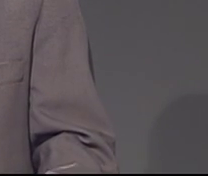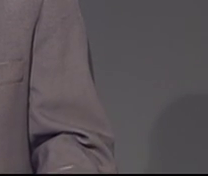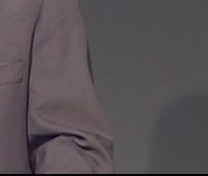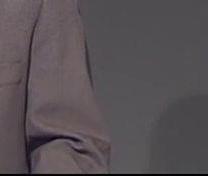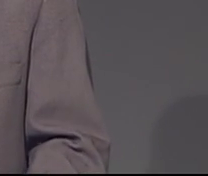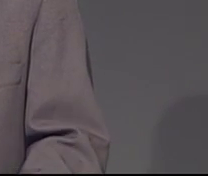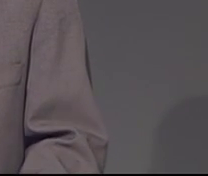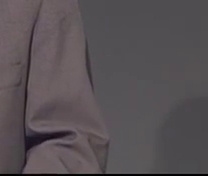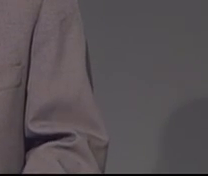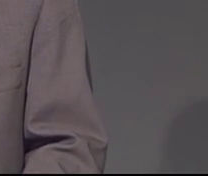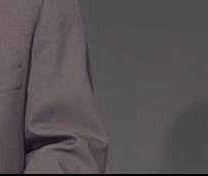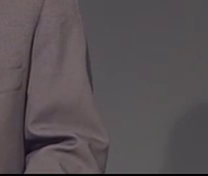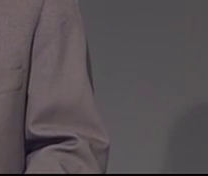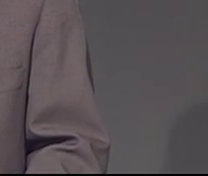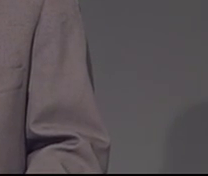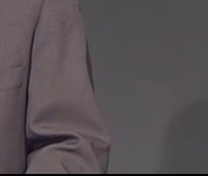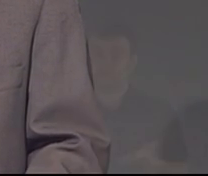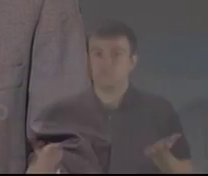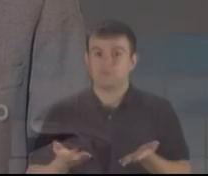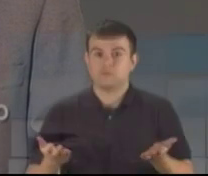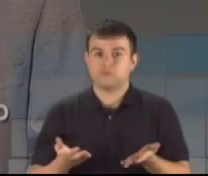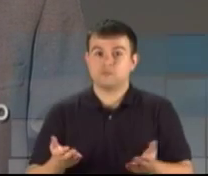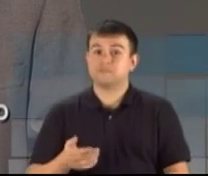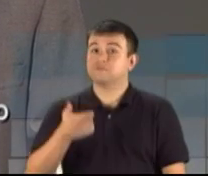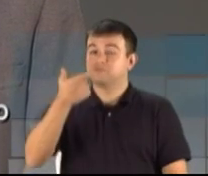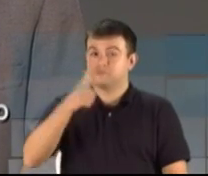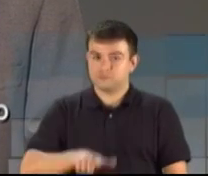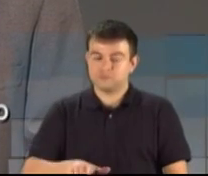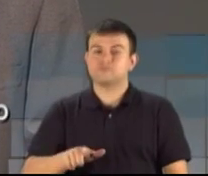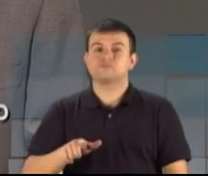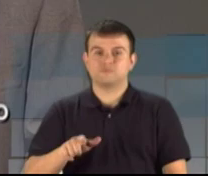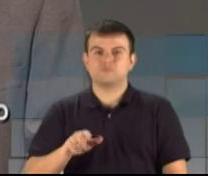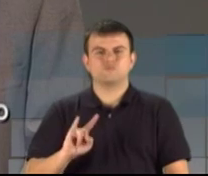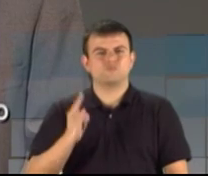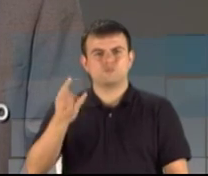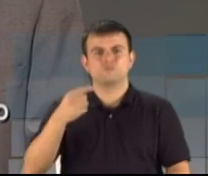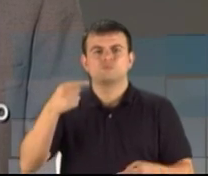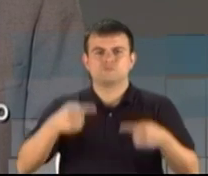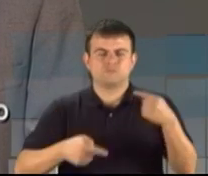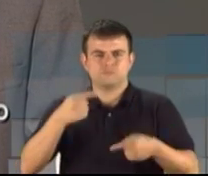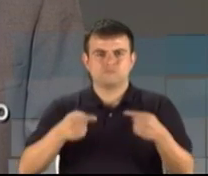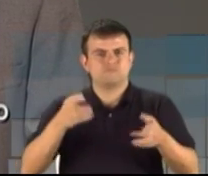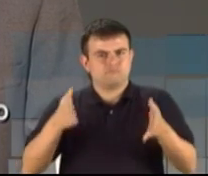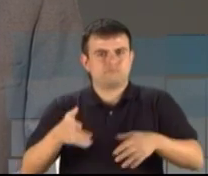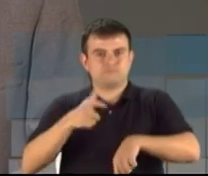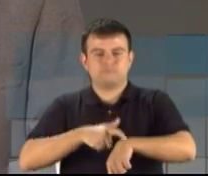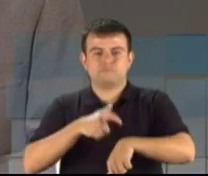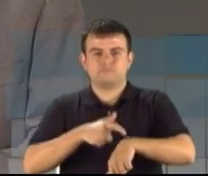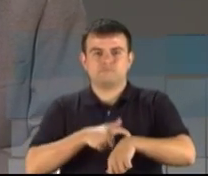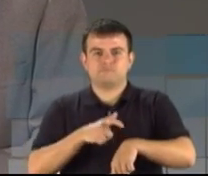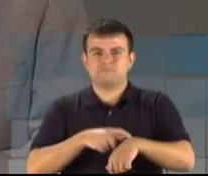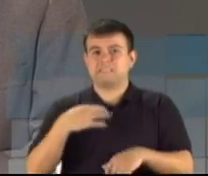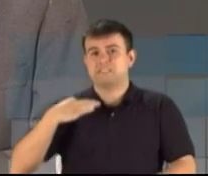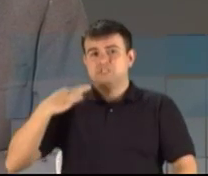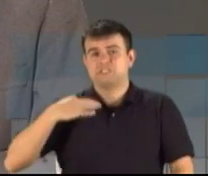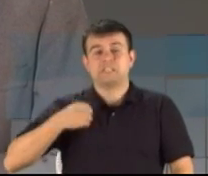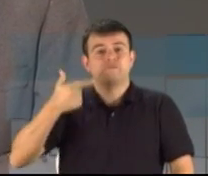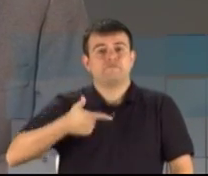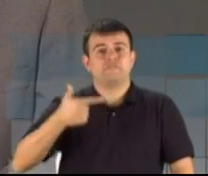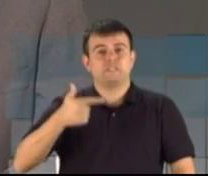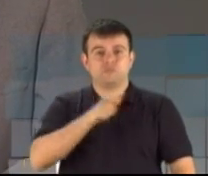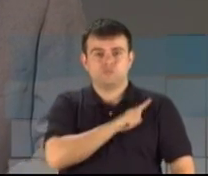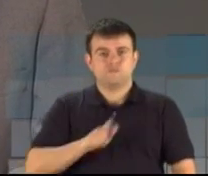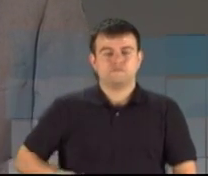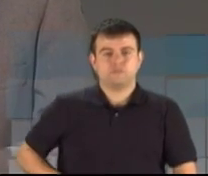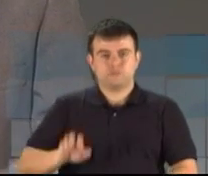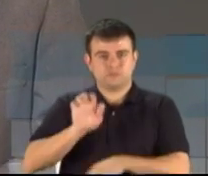Voltamos para o último bloco do Debates Eleições 2014 com os candidatos ao Vice-Governo do Estado.